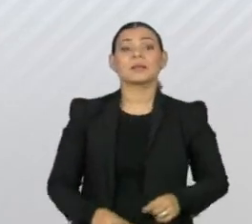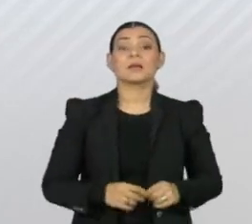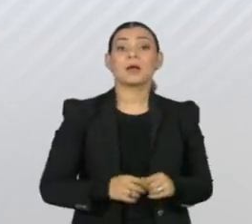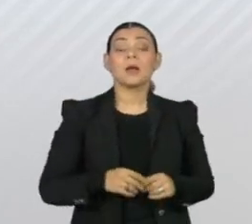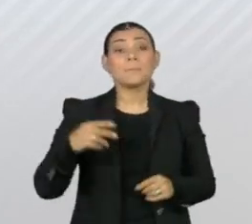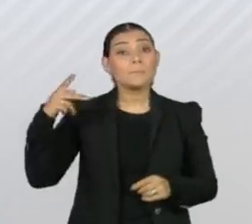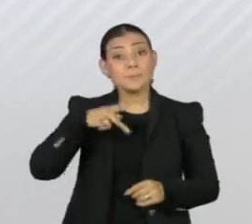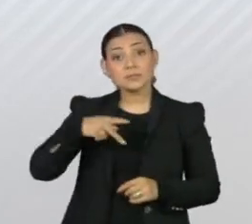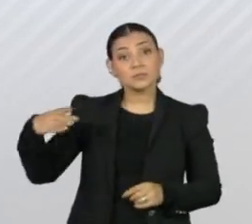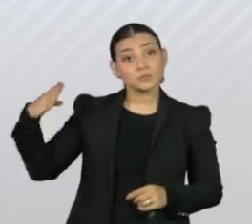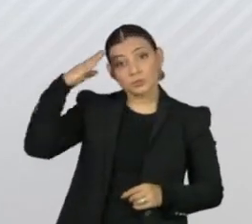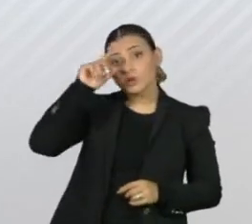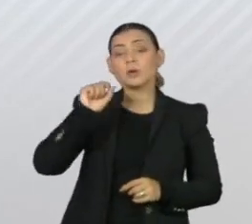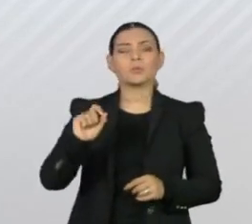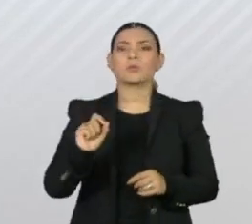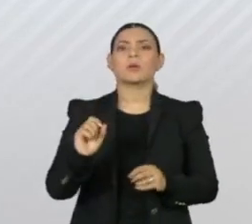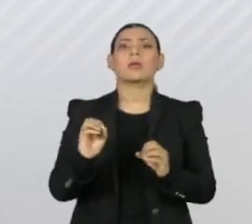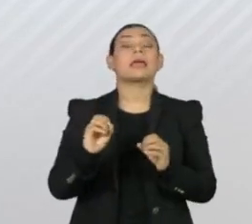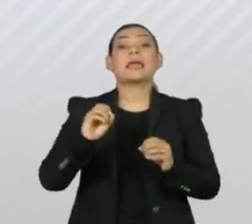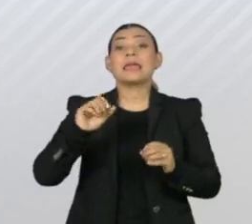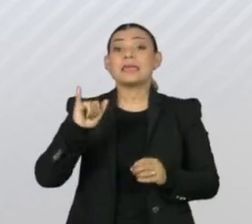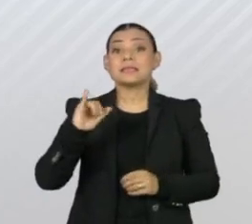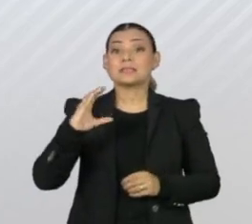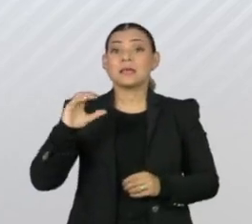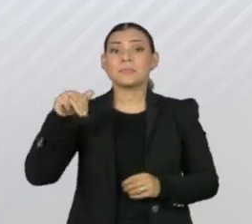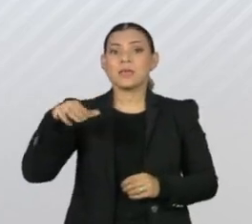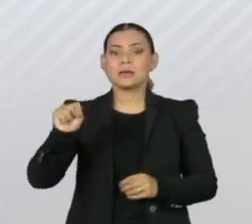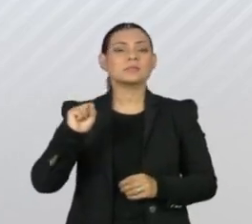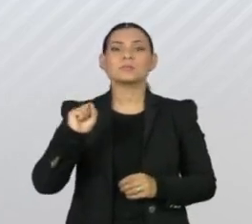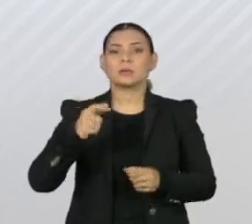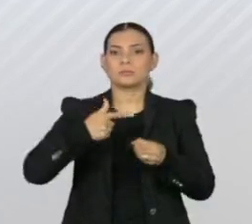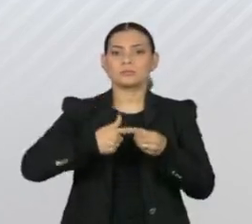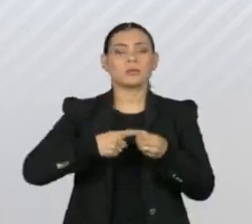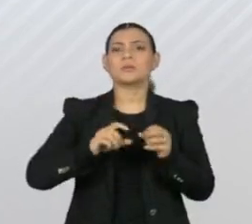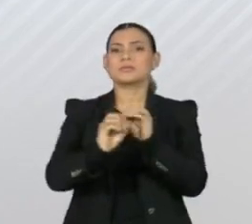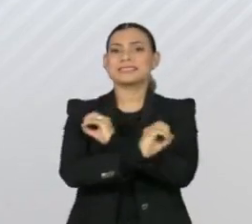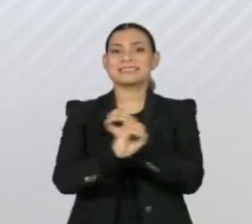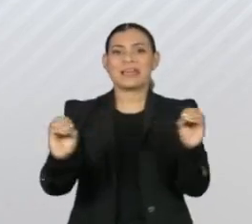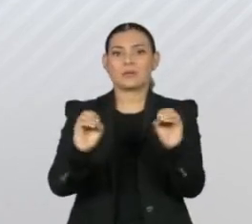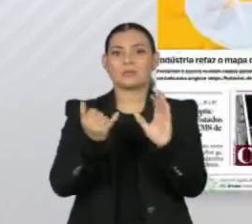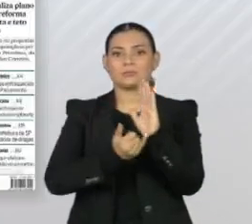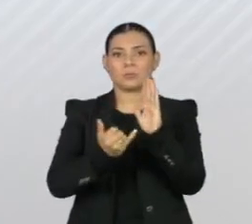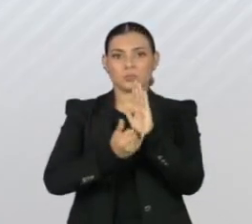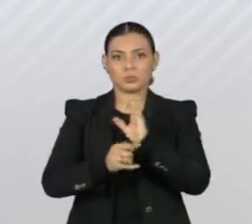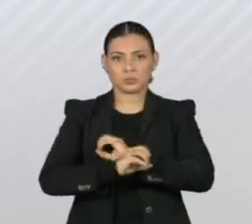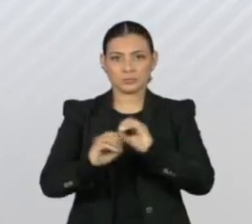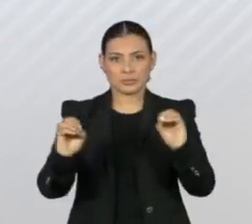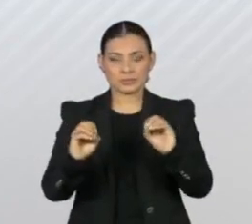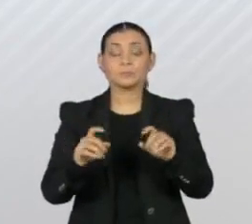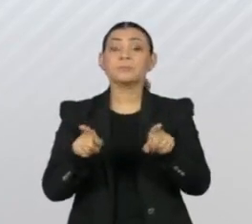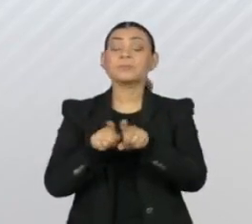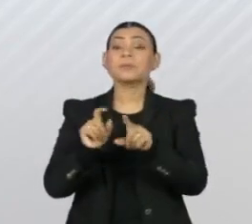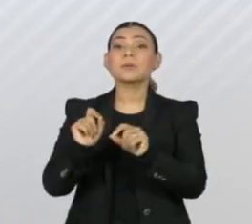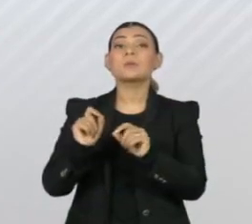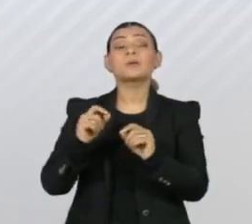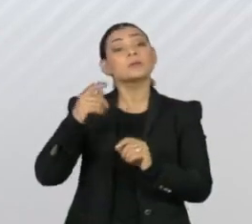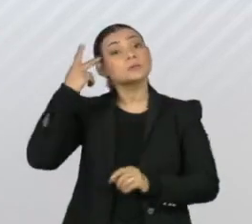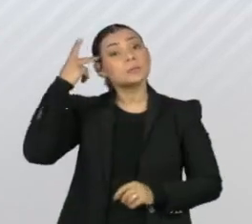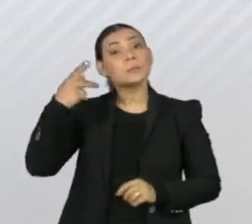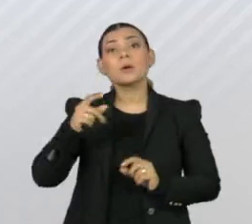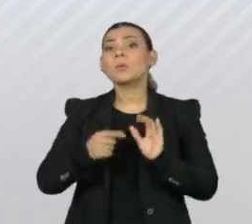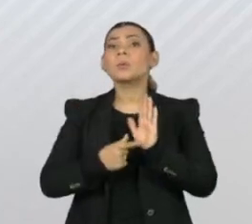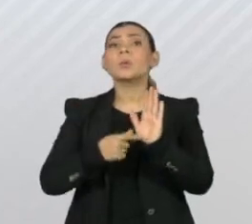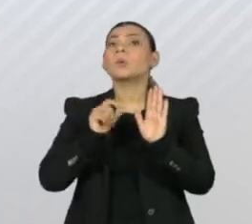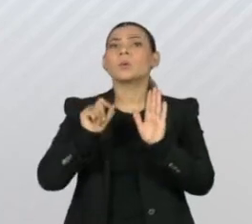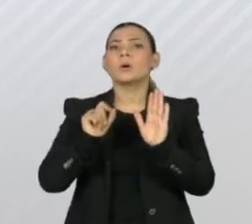propõe zerar ICMS do diesel com pacote de até 50 bilhões de reais. O estado de São Paulo destaca, Covid